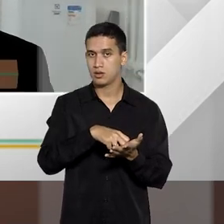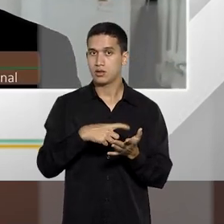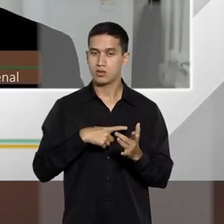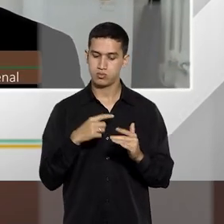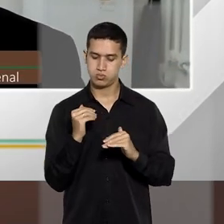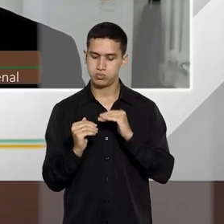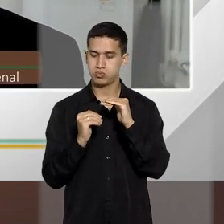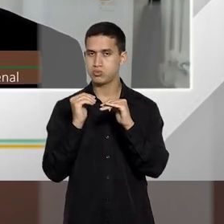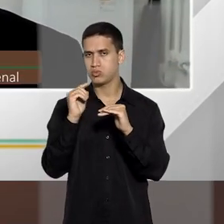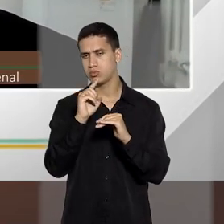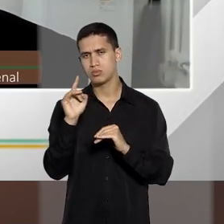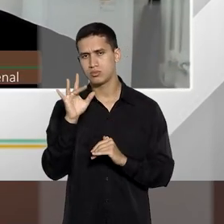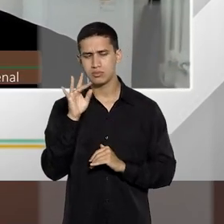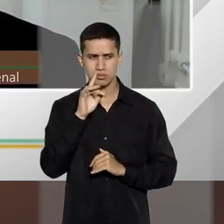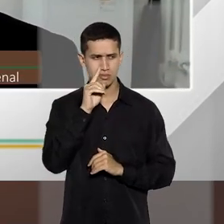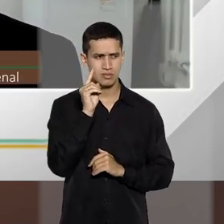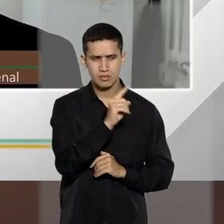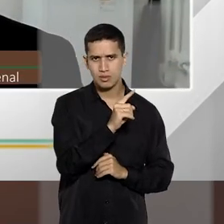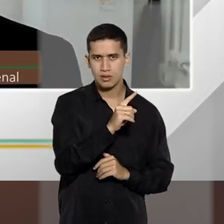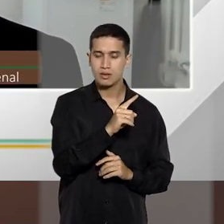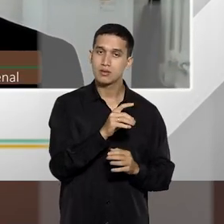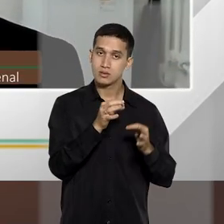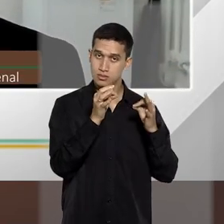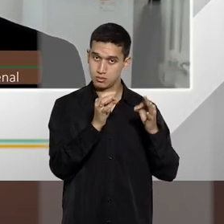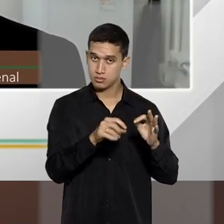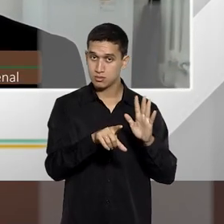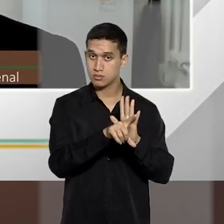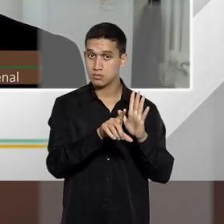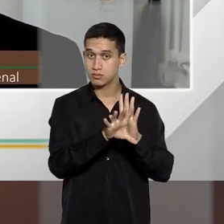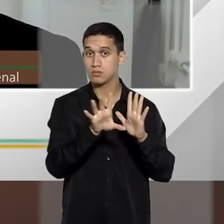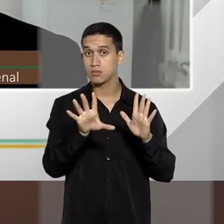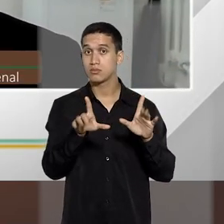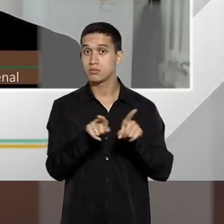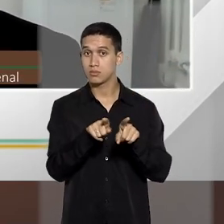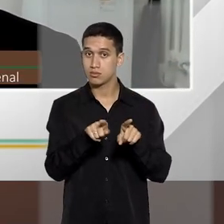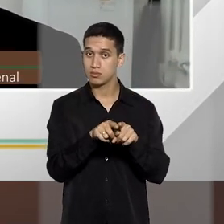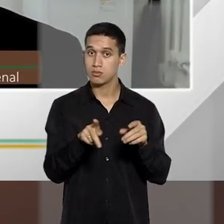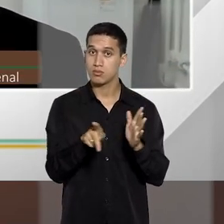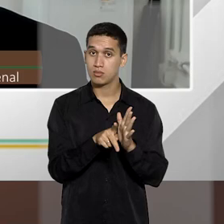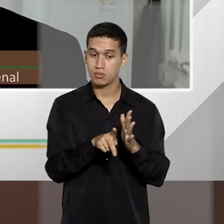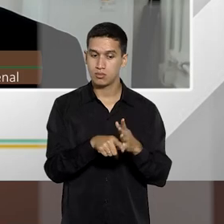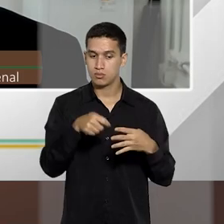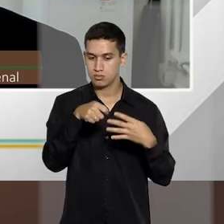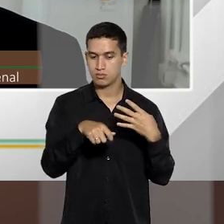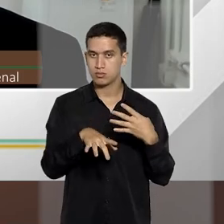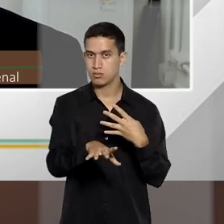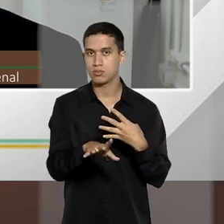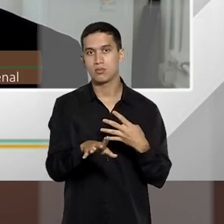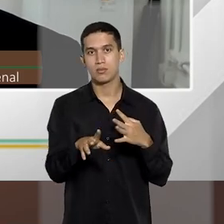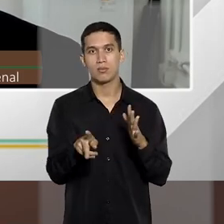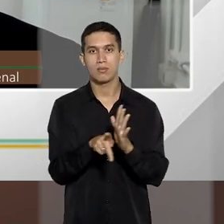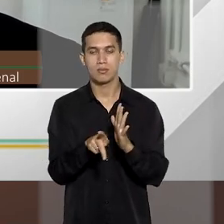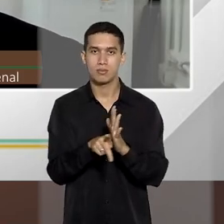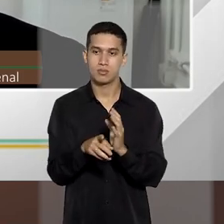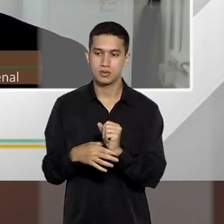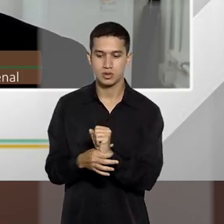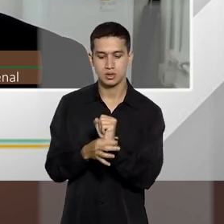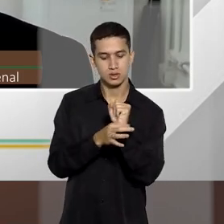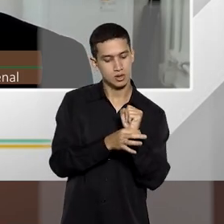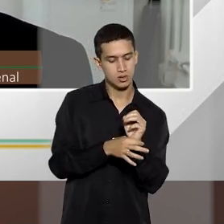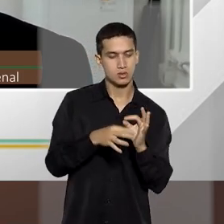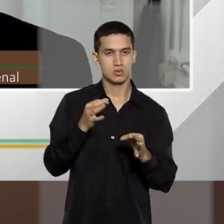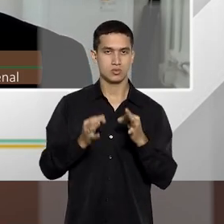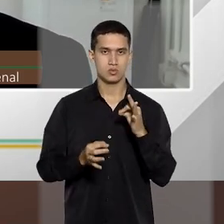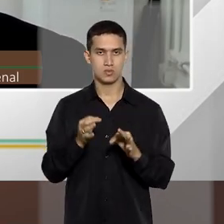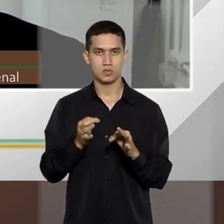só do ponto de vista legal, mas também do ponto de vista jurisprudencial também para trazer essa segurança jurídica, porque,